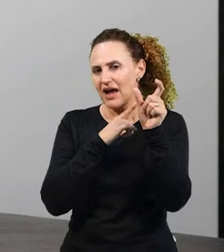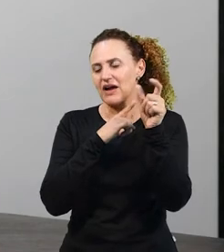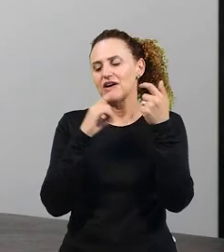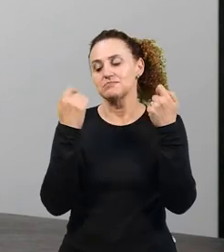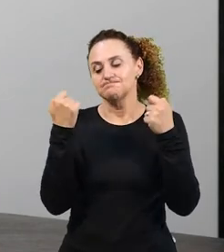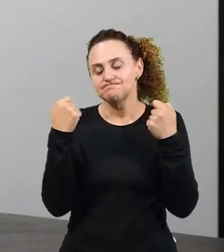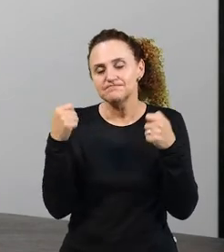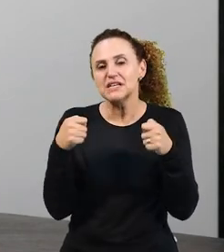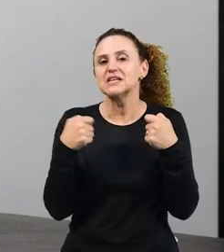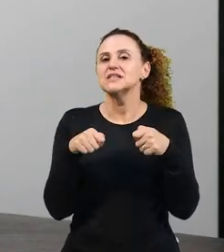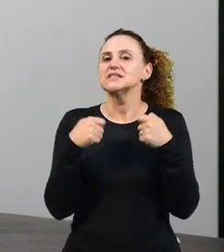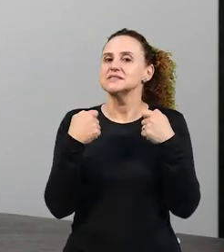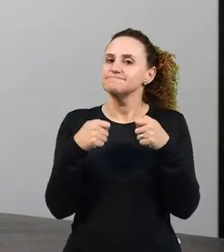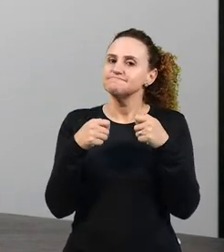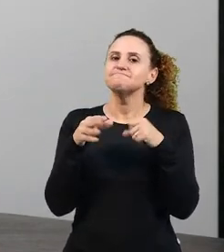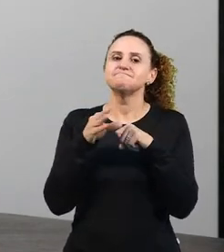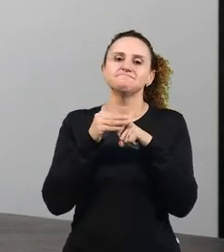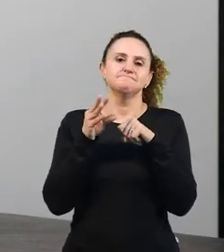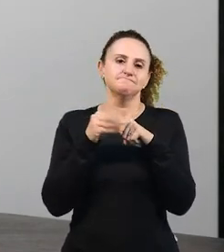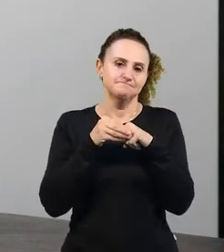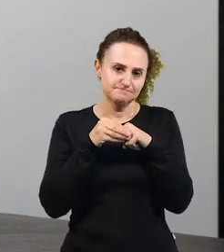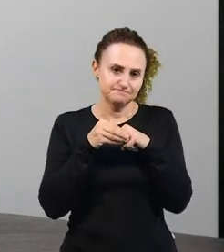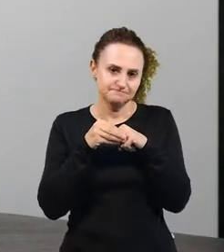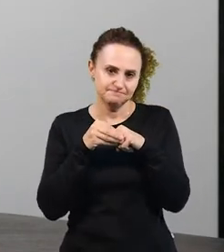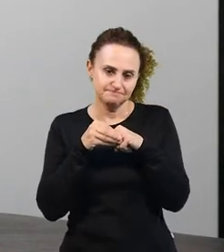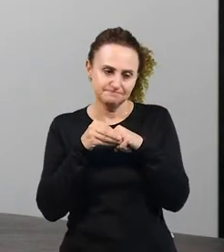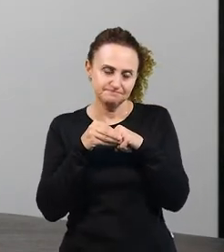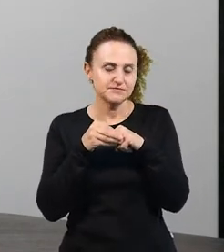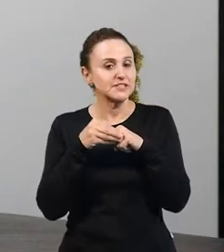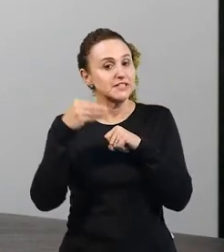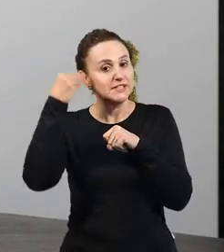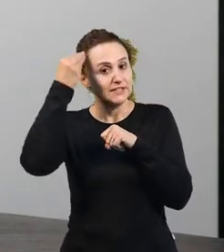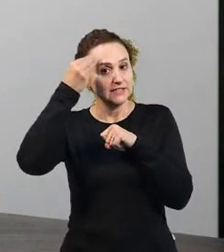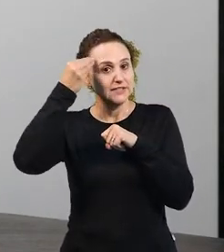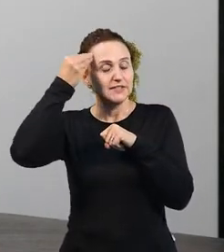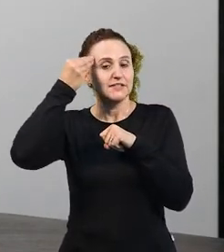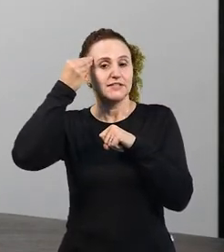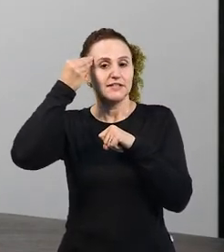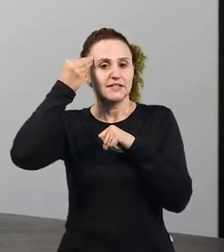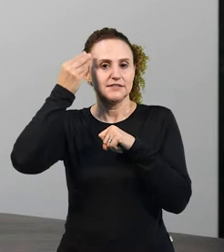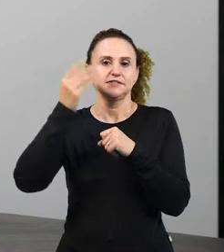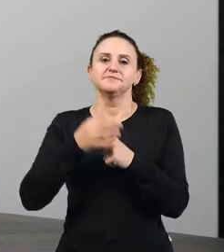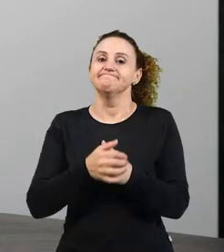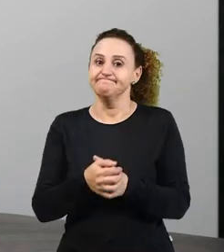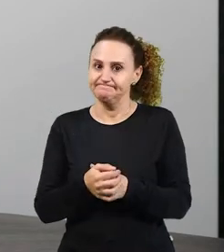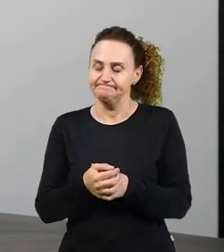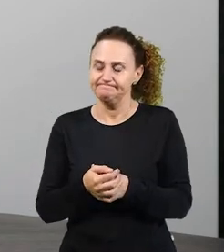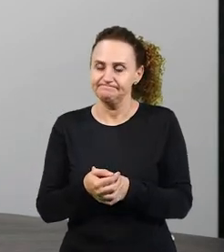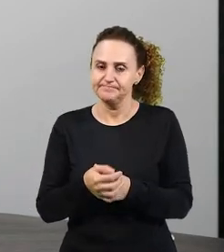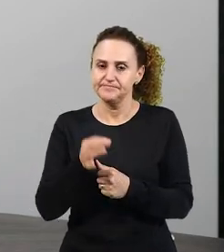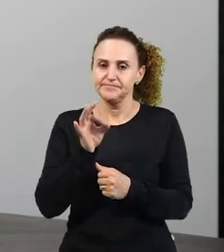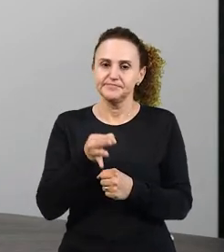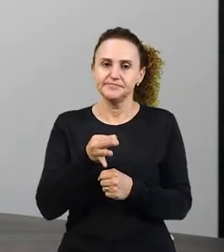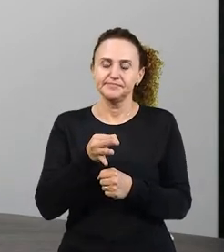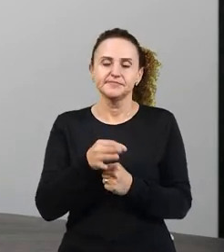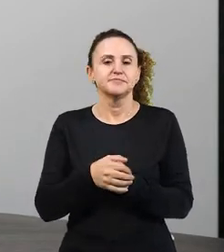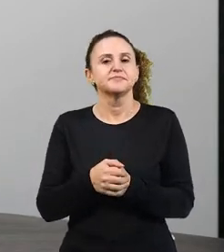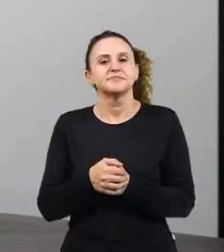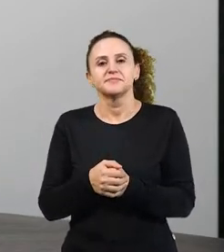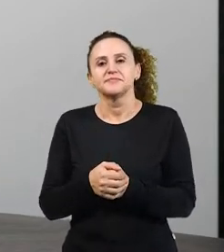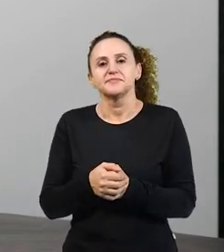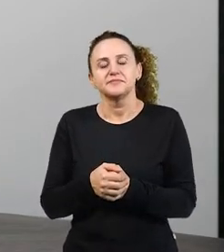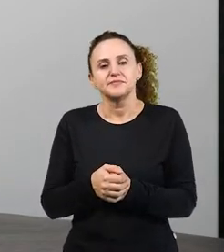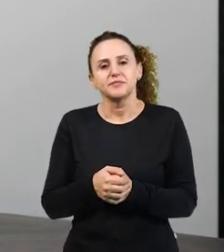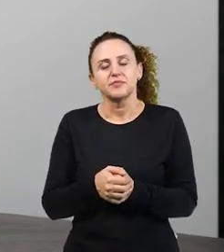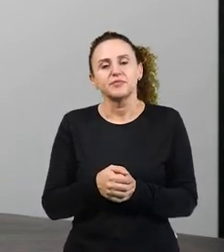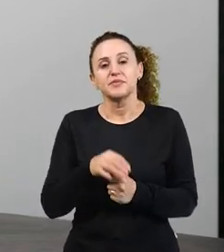precisar de uma análise um pouco mais complexa, certo? Então,